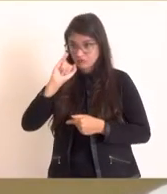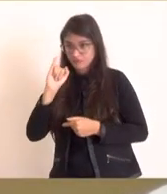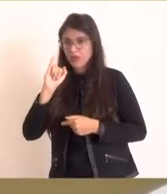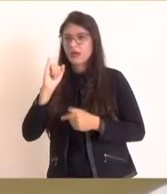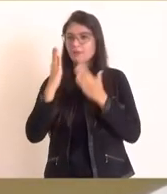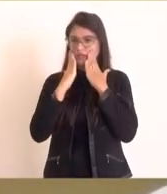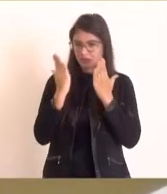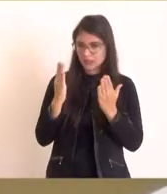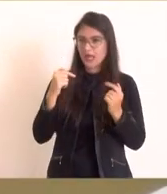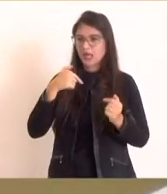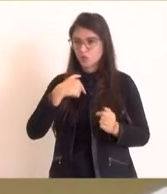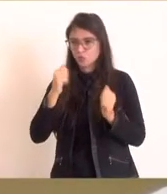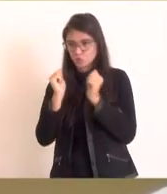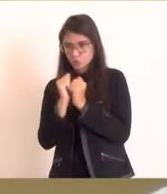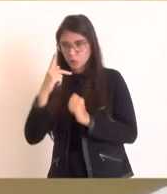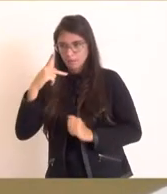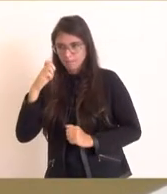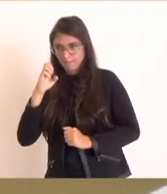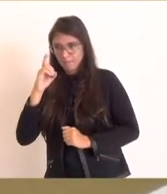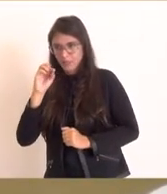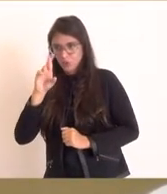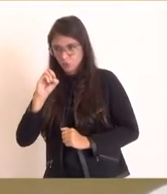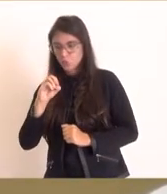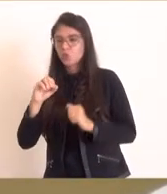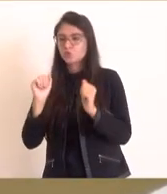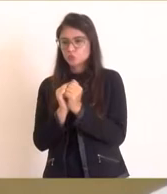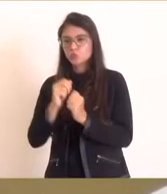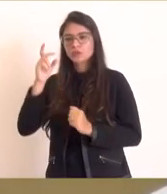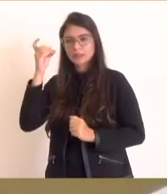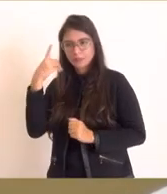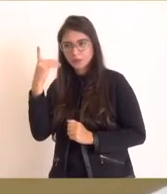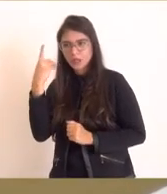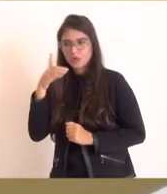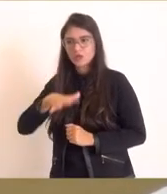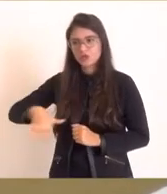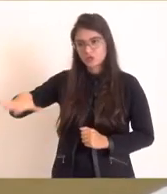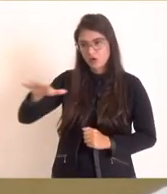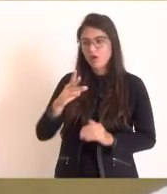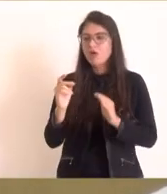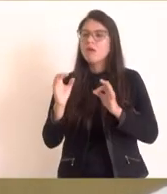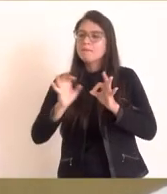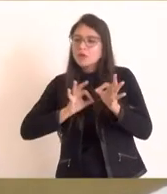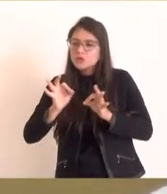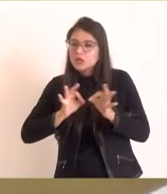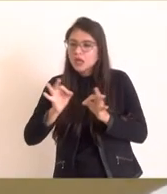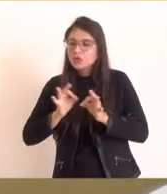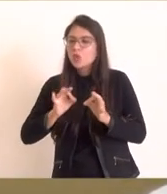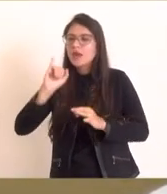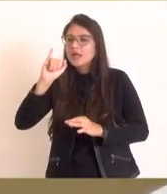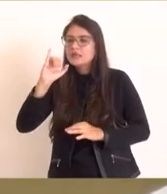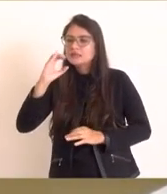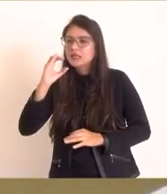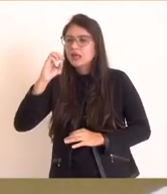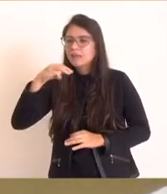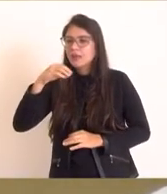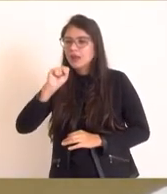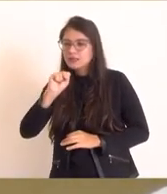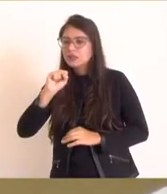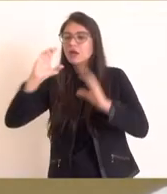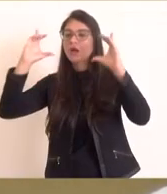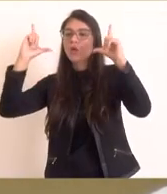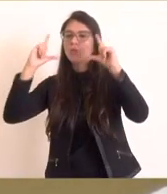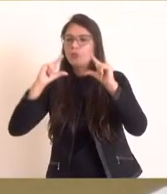o Pedro, com o deputado da região, um projeto para reduzir o ICMS do querosene de aviação para